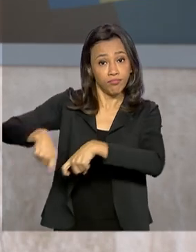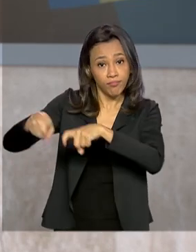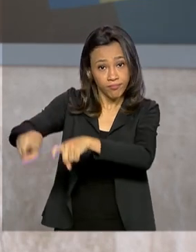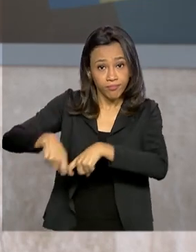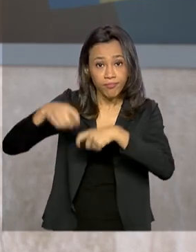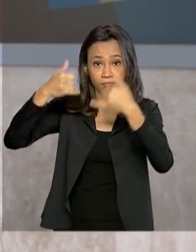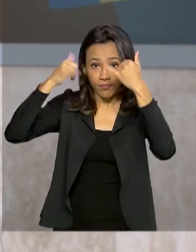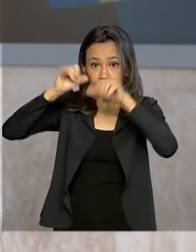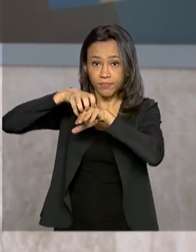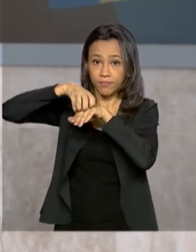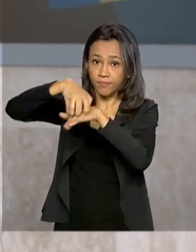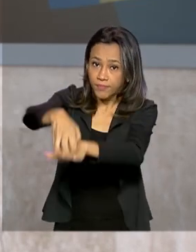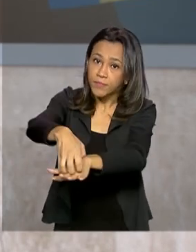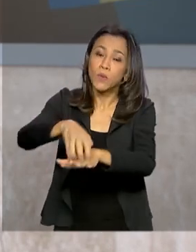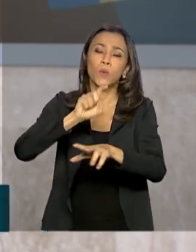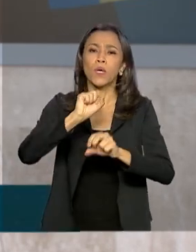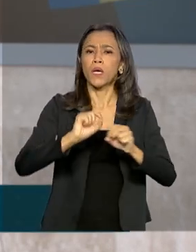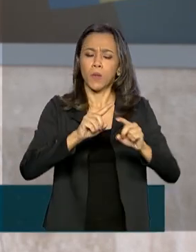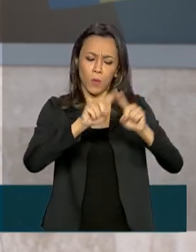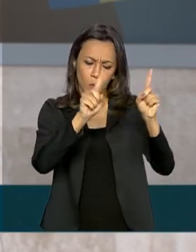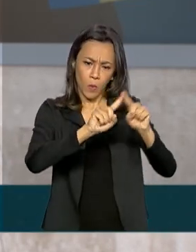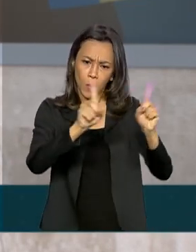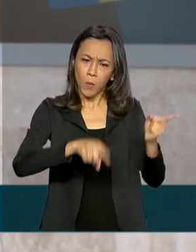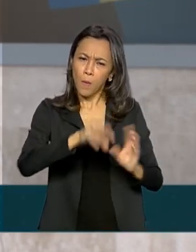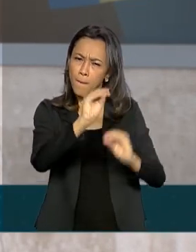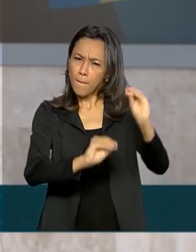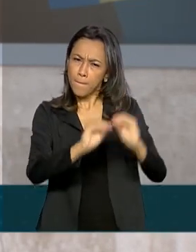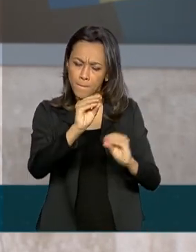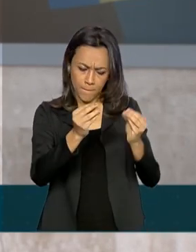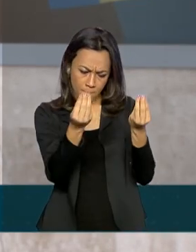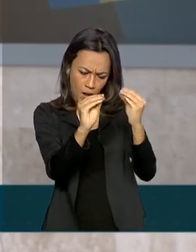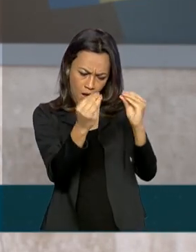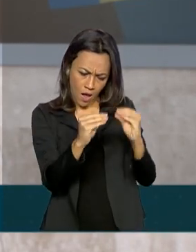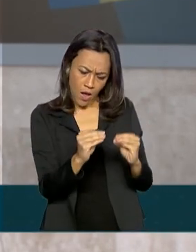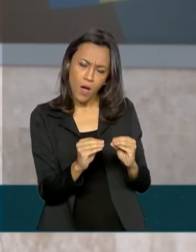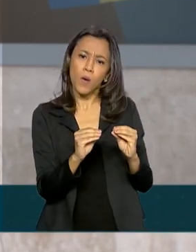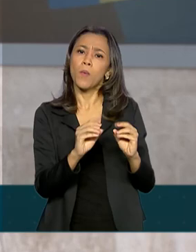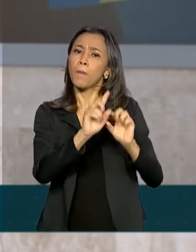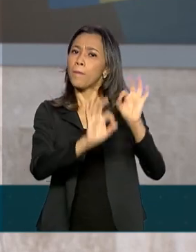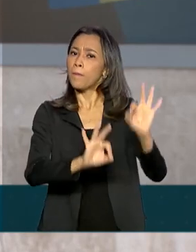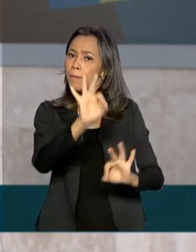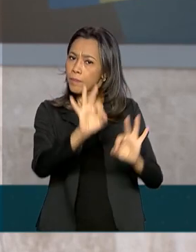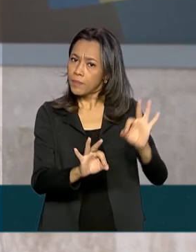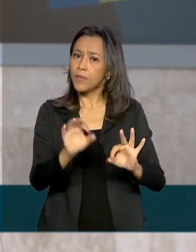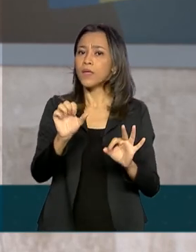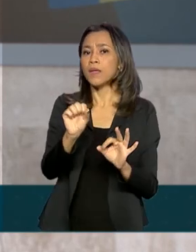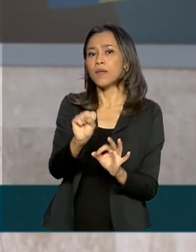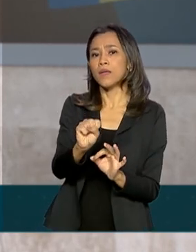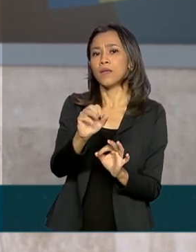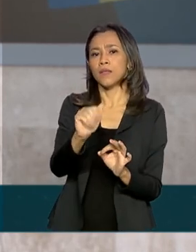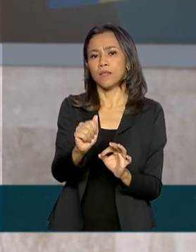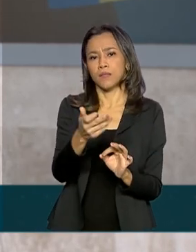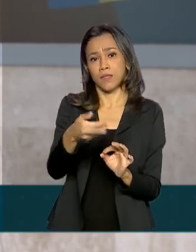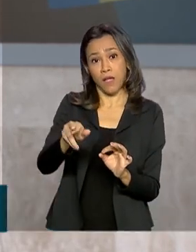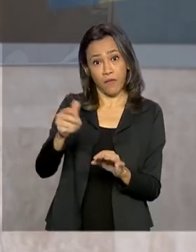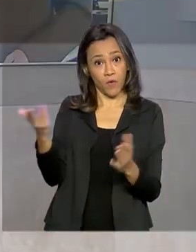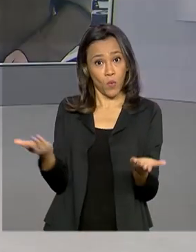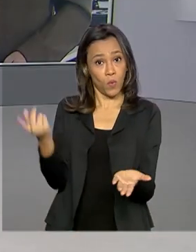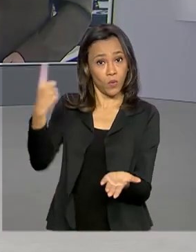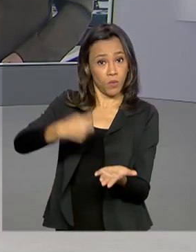2020-2021. Essa cerimônia está marcada para as quatro e meia da tarde. Carla, volto com você.